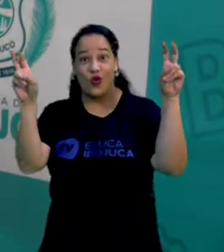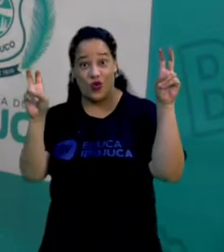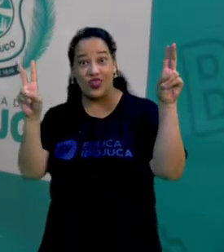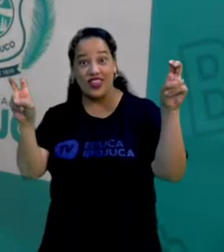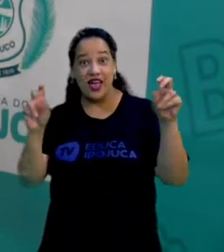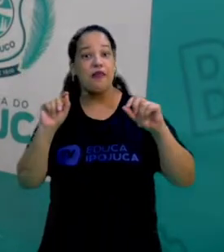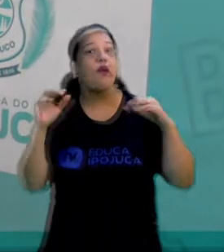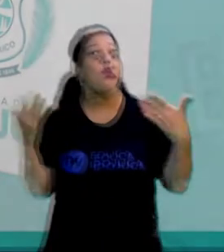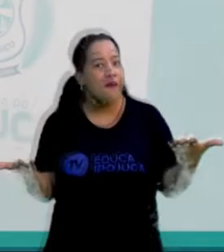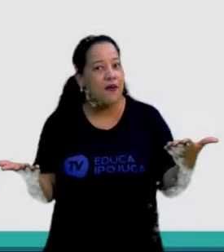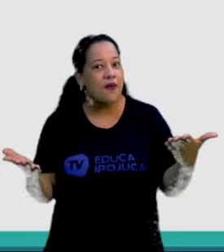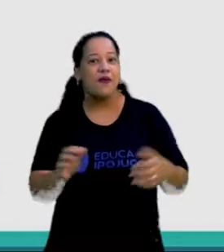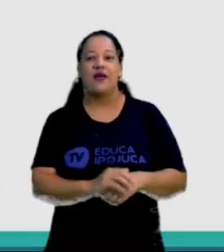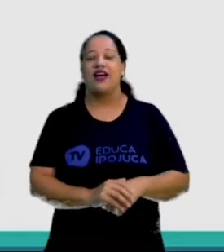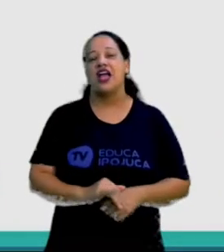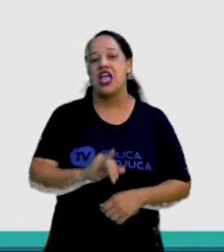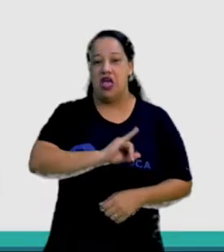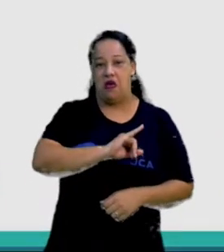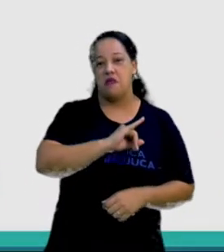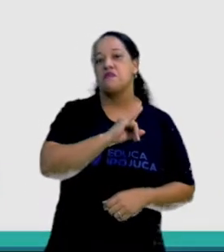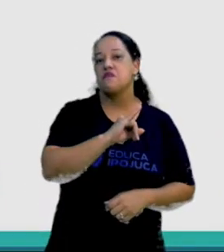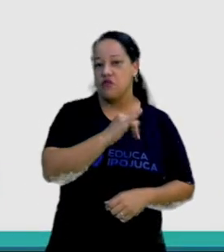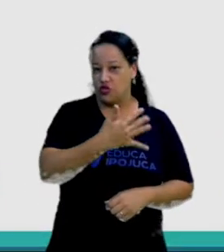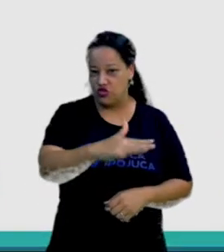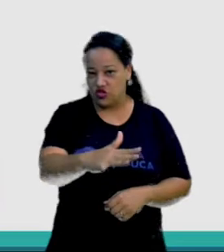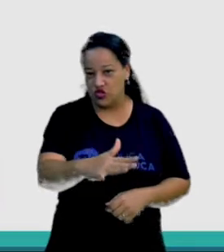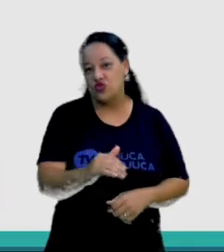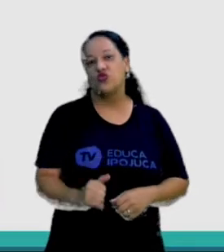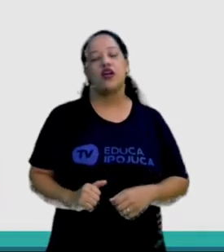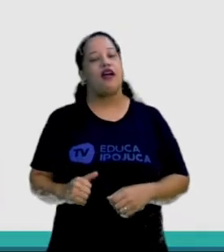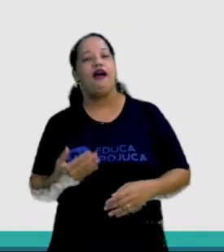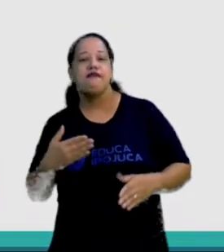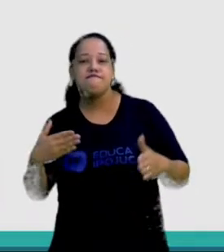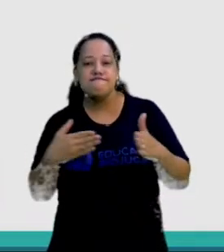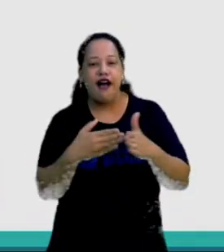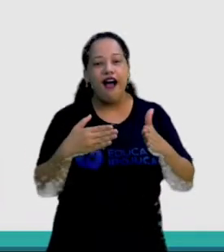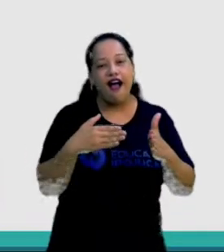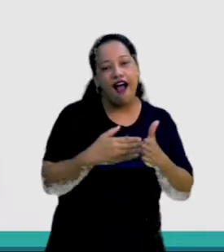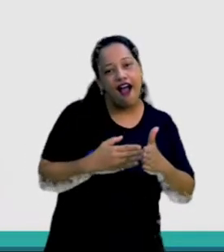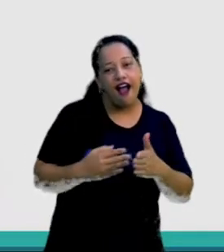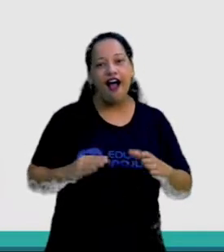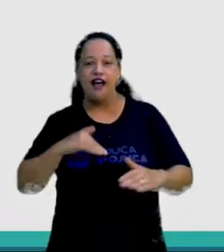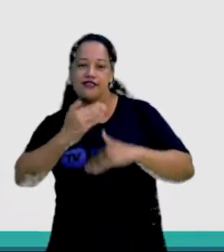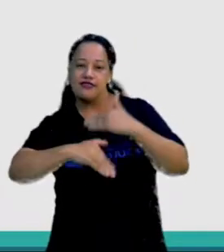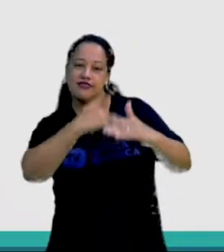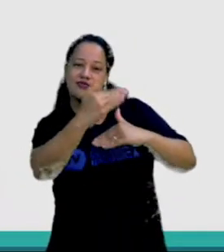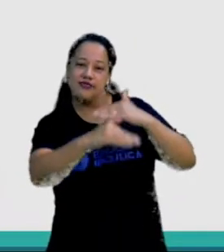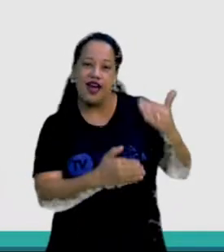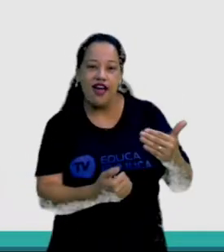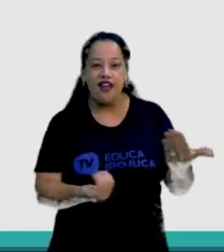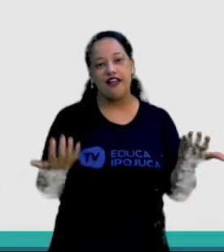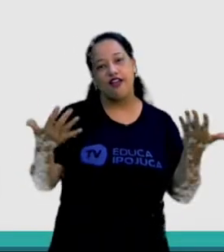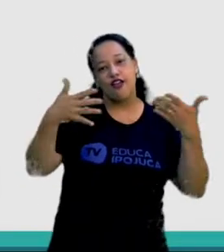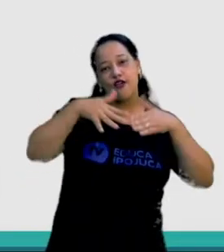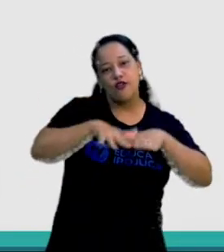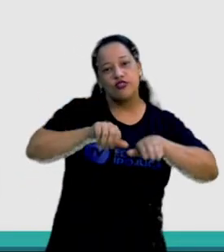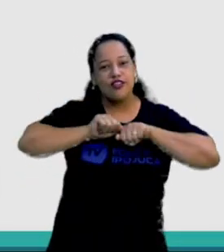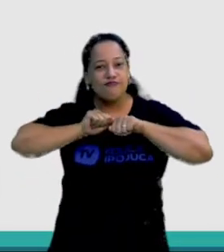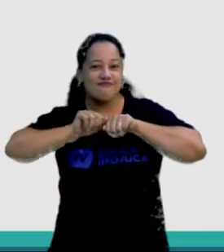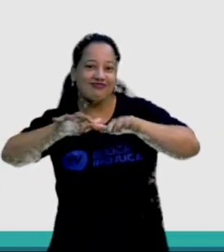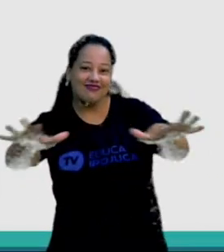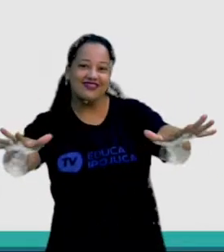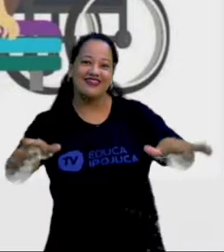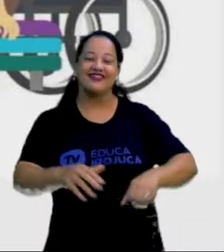celebração é Ipojuca superando barreiras, semeando e regando a inclusão.